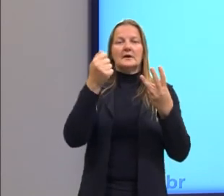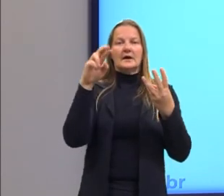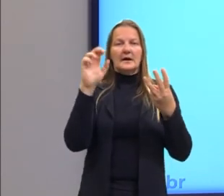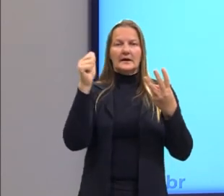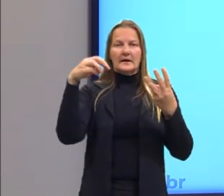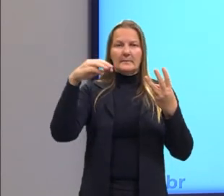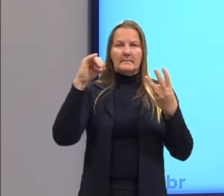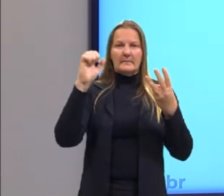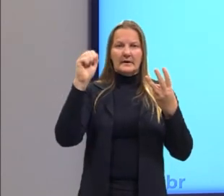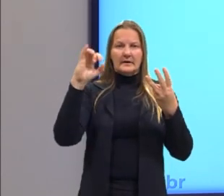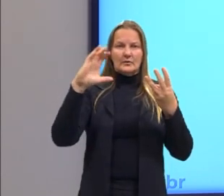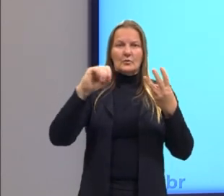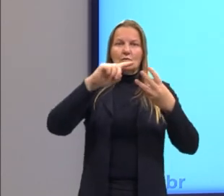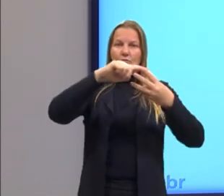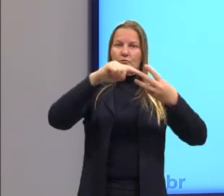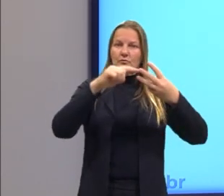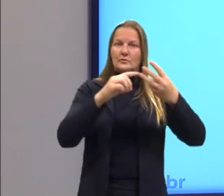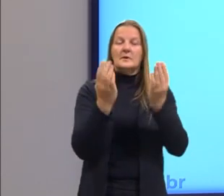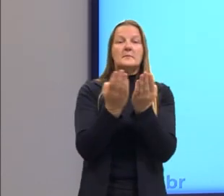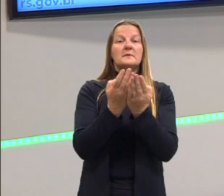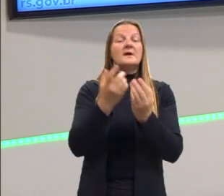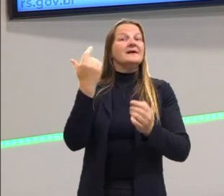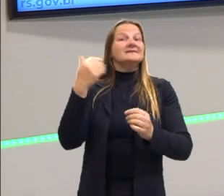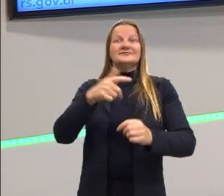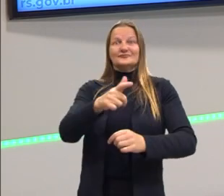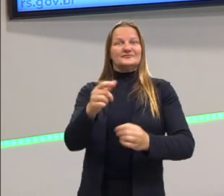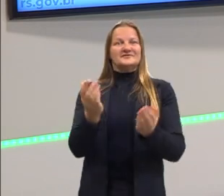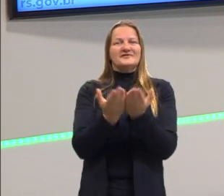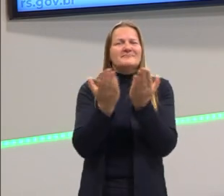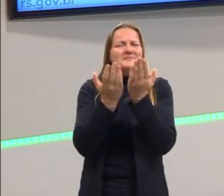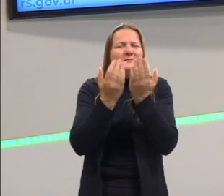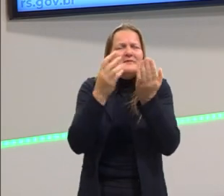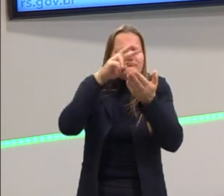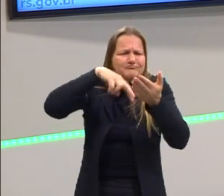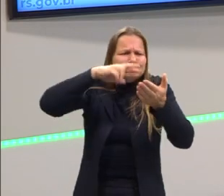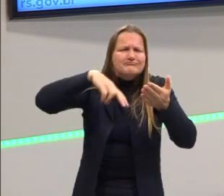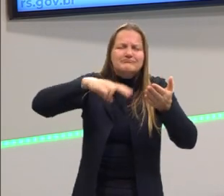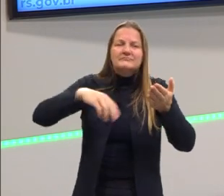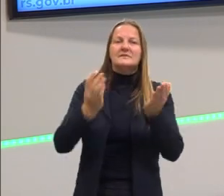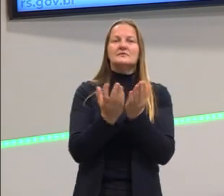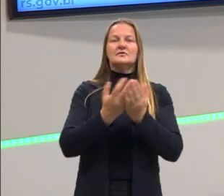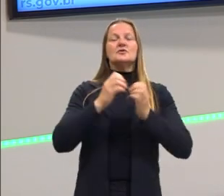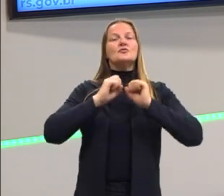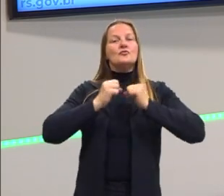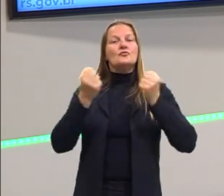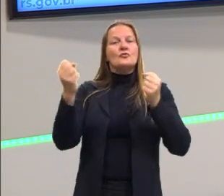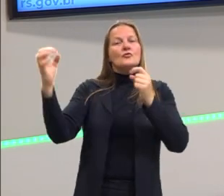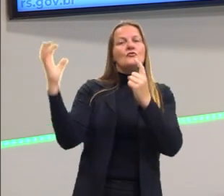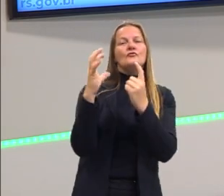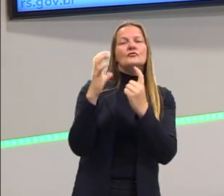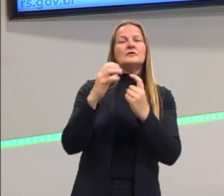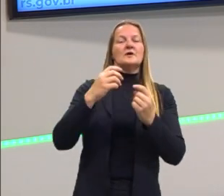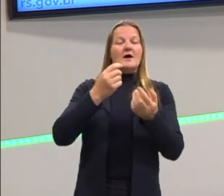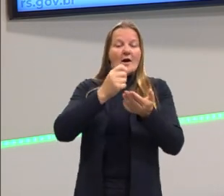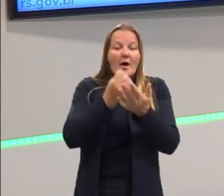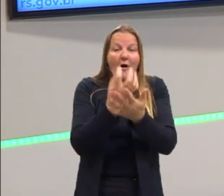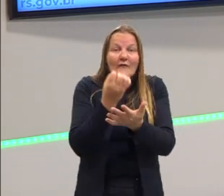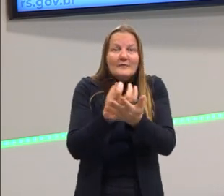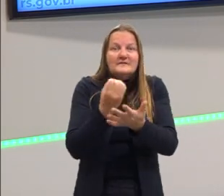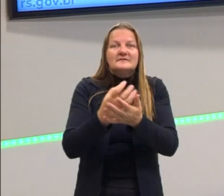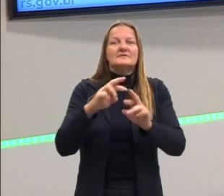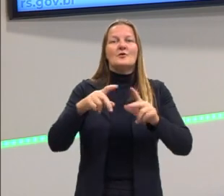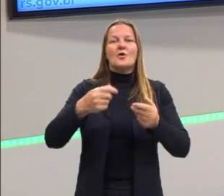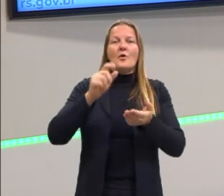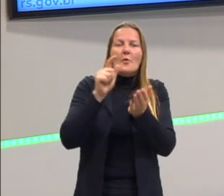pessoas, milhares de pessoas, vão ter acesso à leitura da Bíblia. Isso influencia na diminuição do analfabetismo, divulgação de